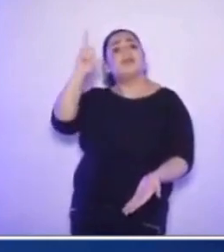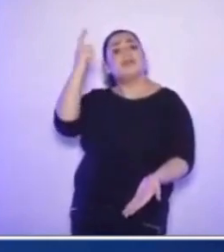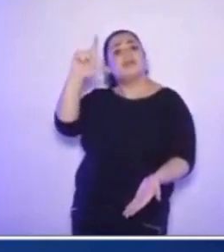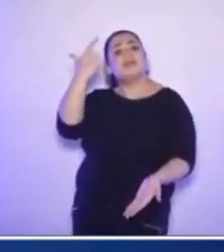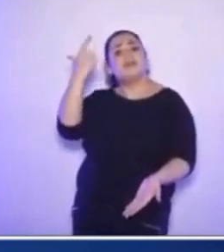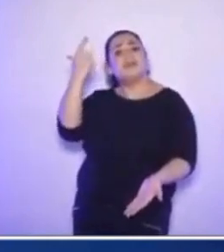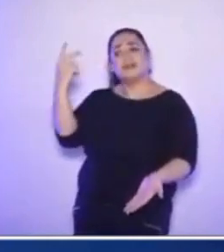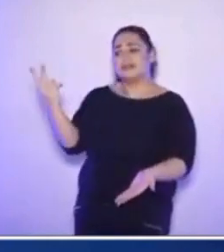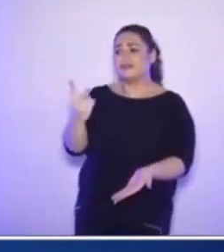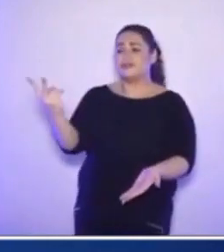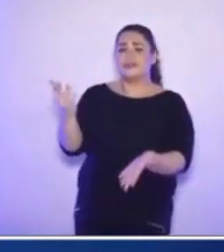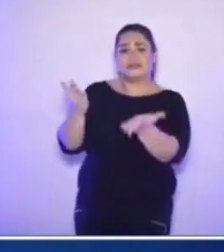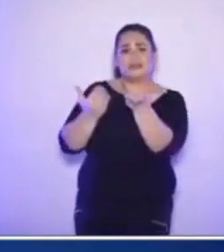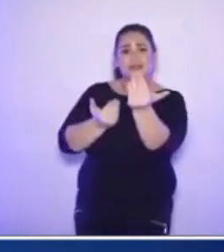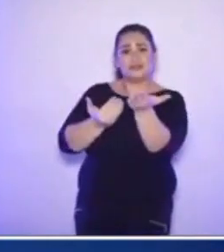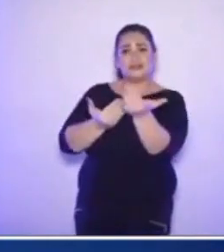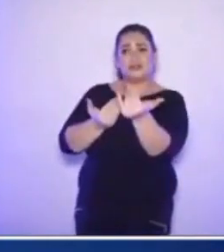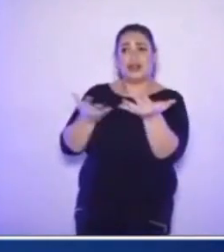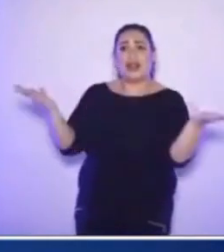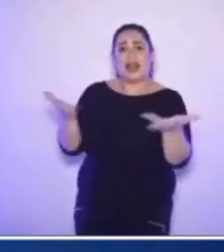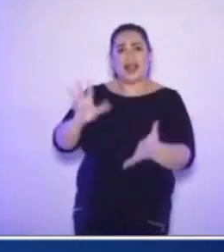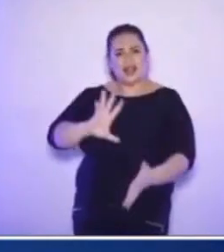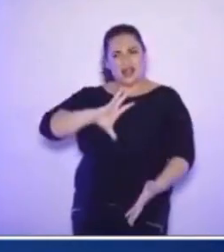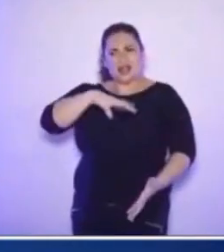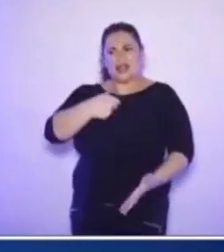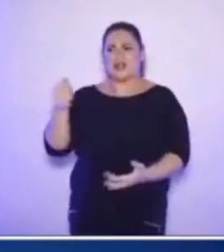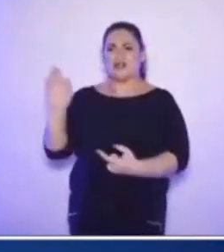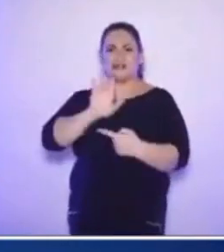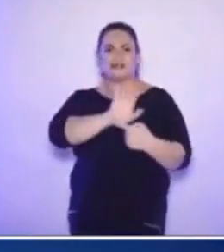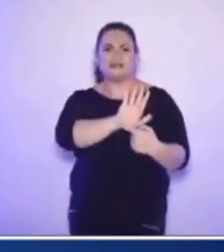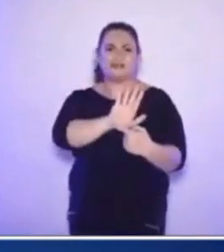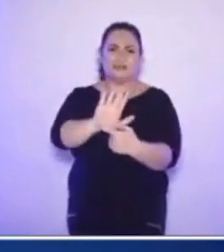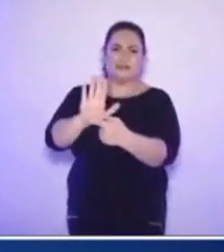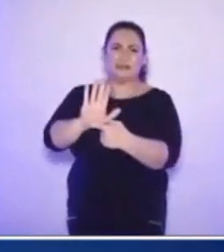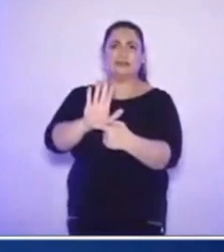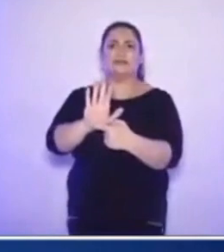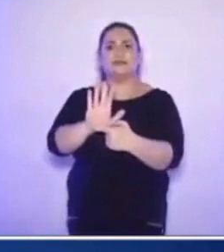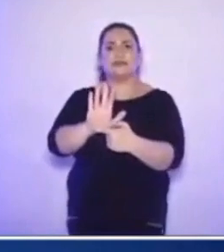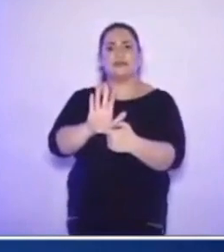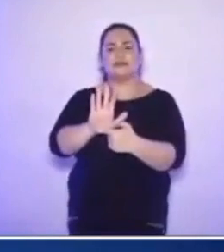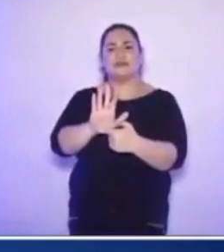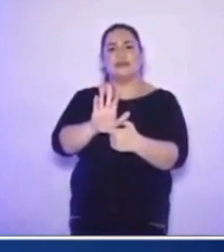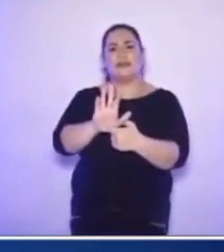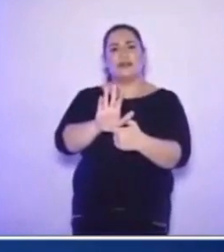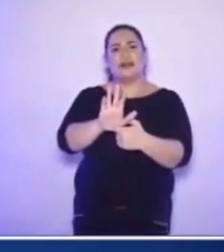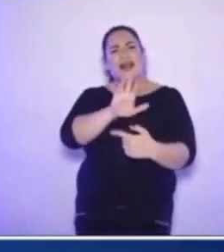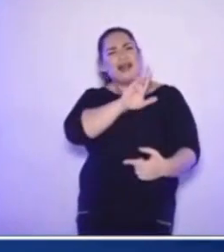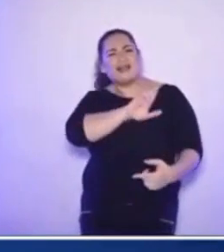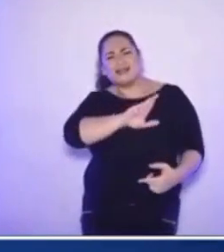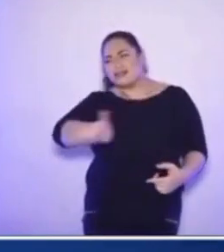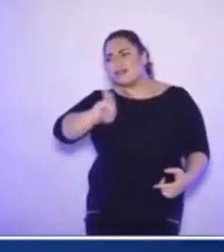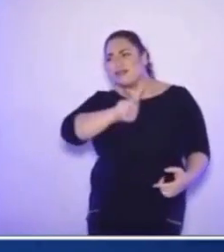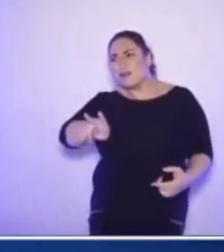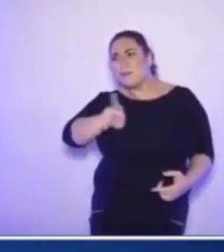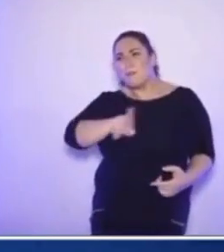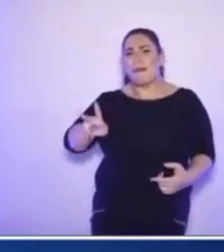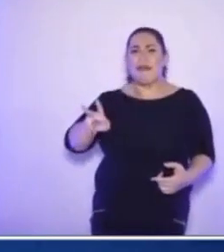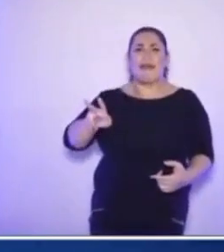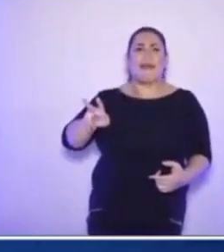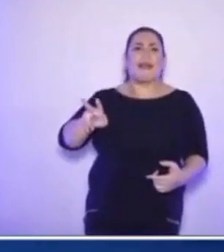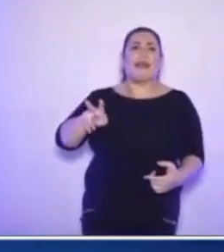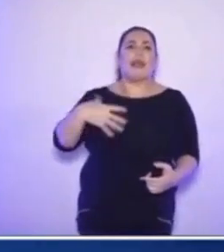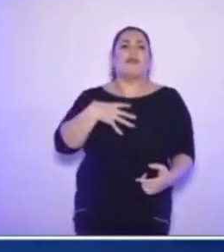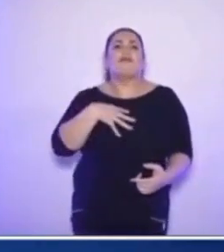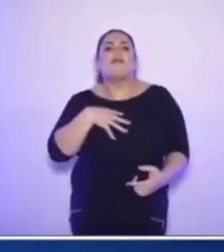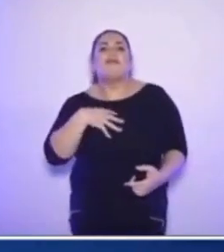apresentar-se à cidade não como filhos da nossa elite. Aqui não é para